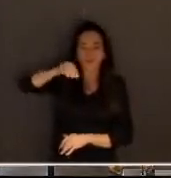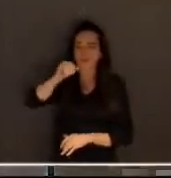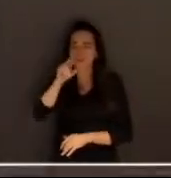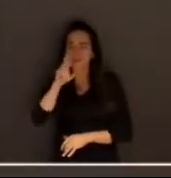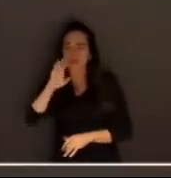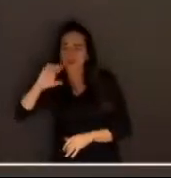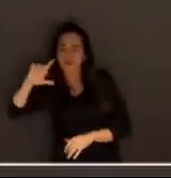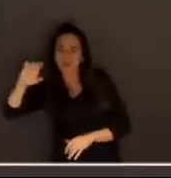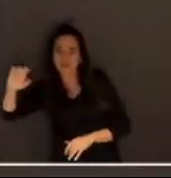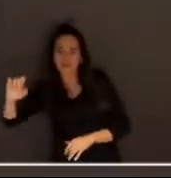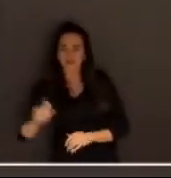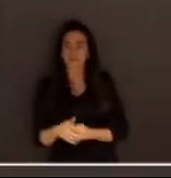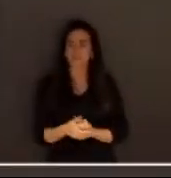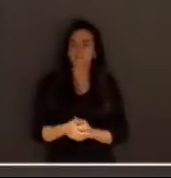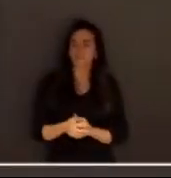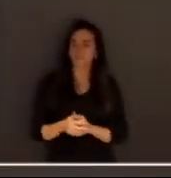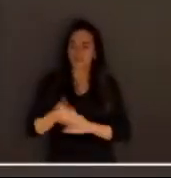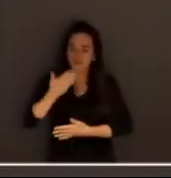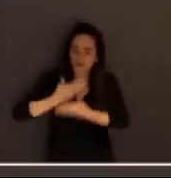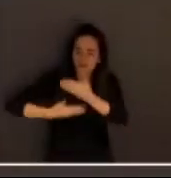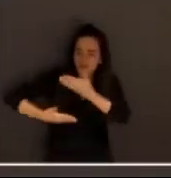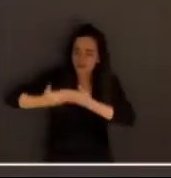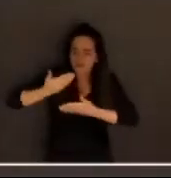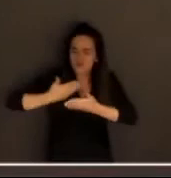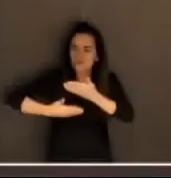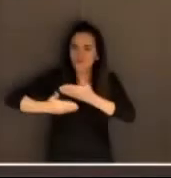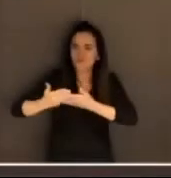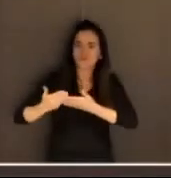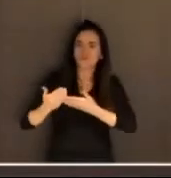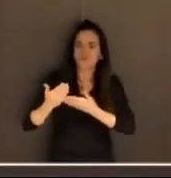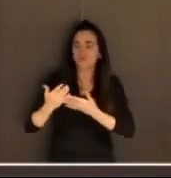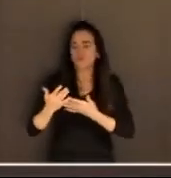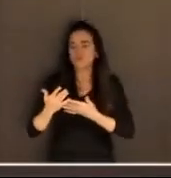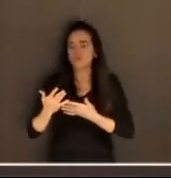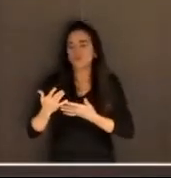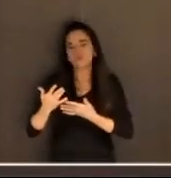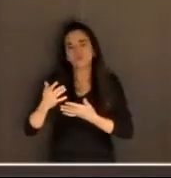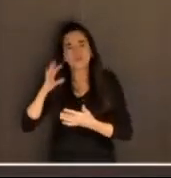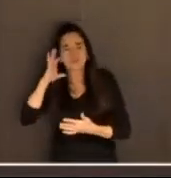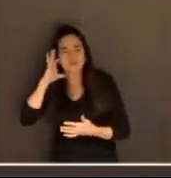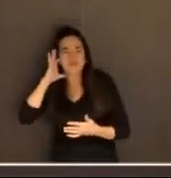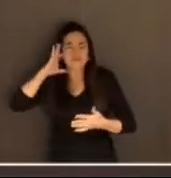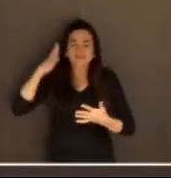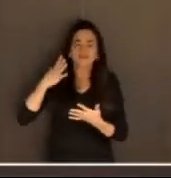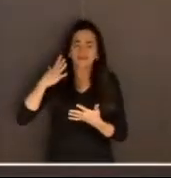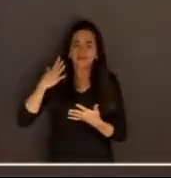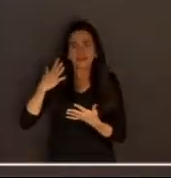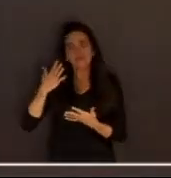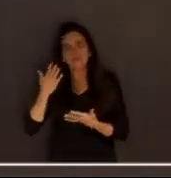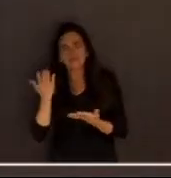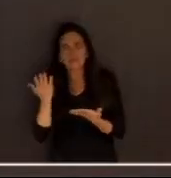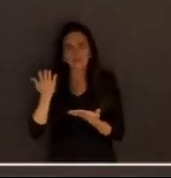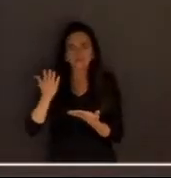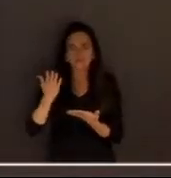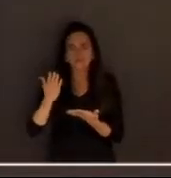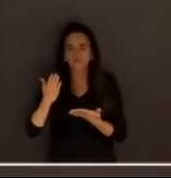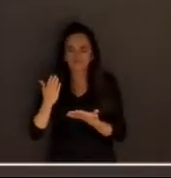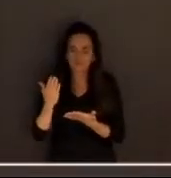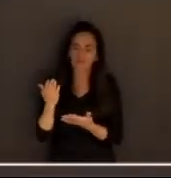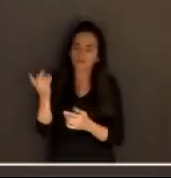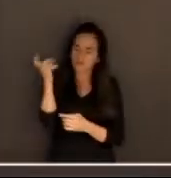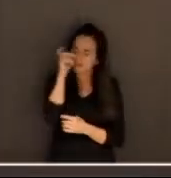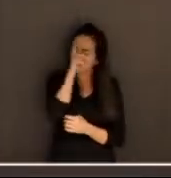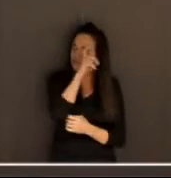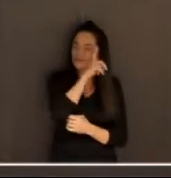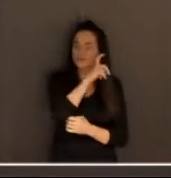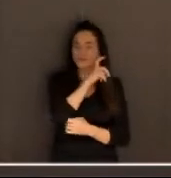Daniel, de compartilhar e tentar, pelo menos, resolver de uma forma essa situação caótica que nós estamos